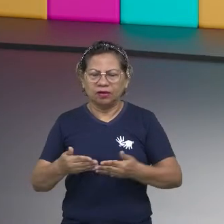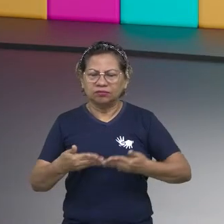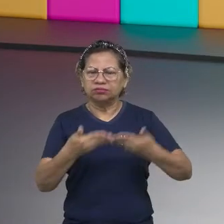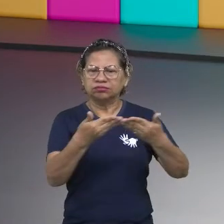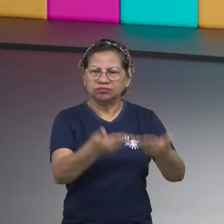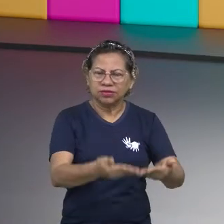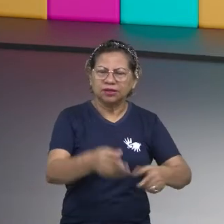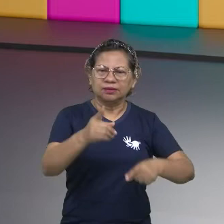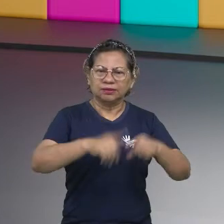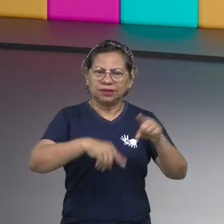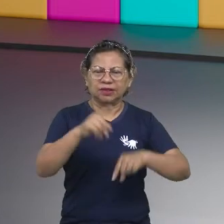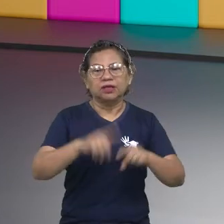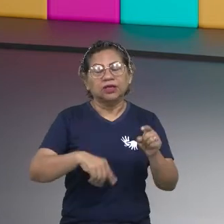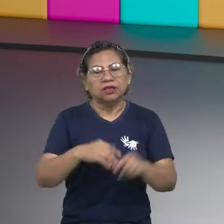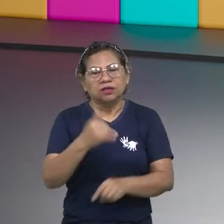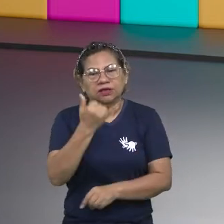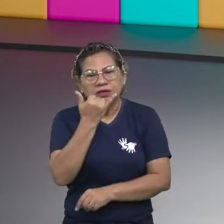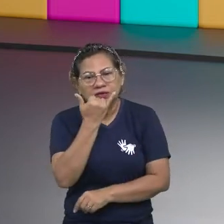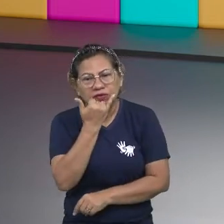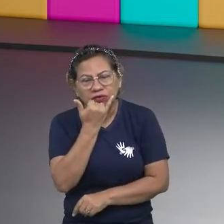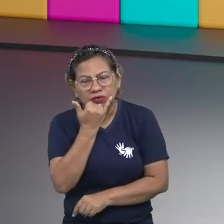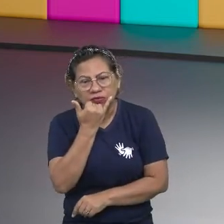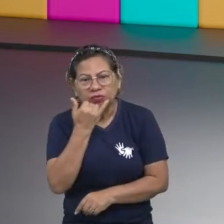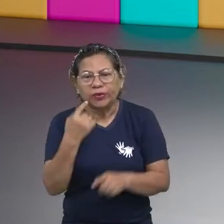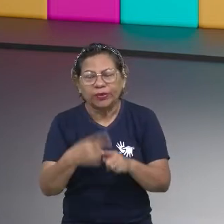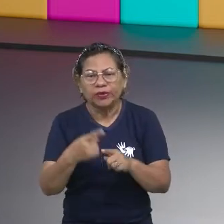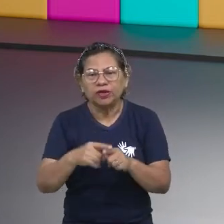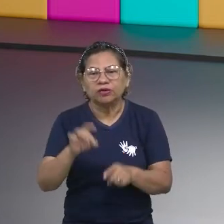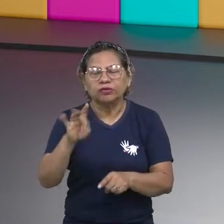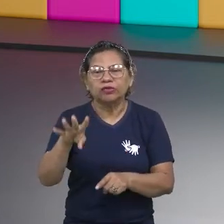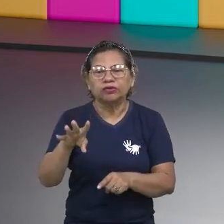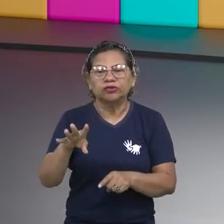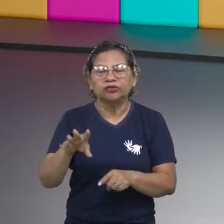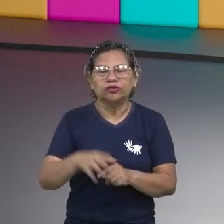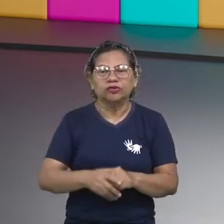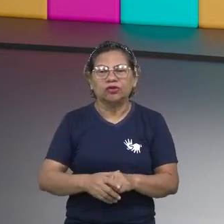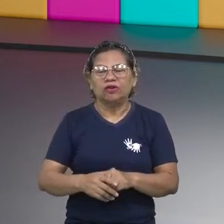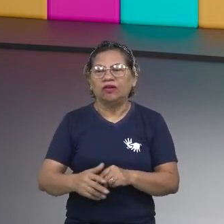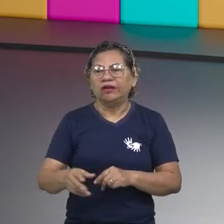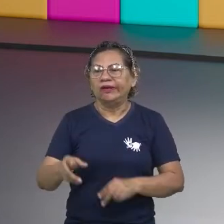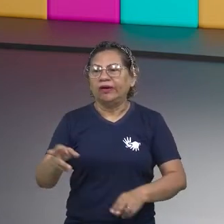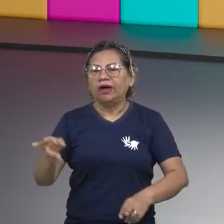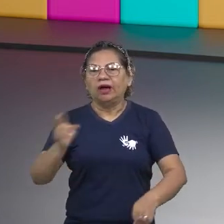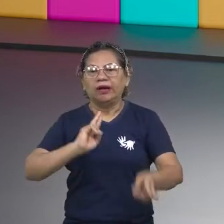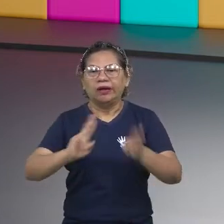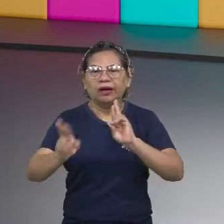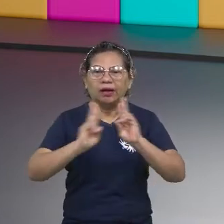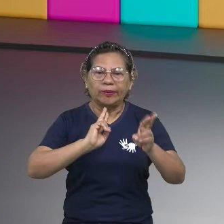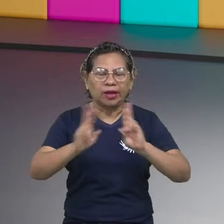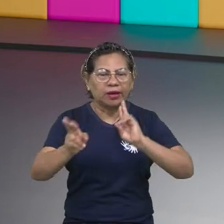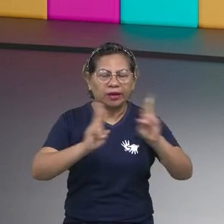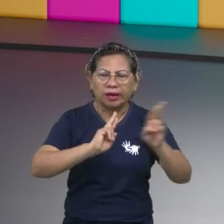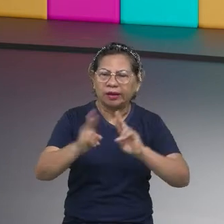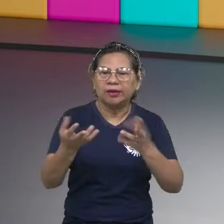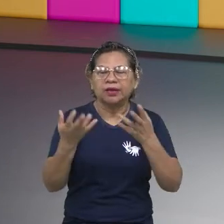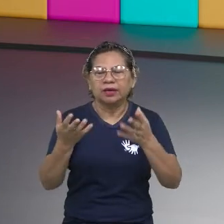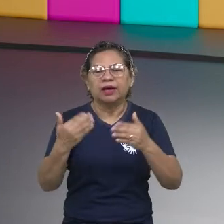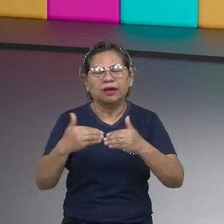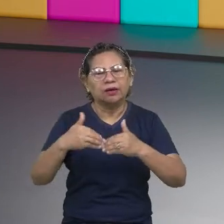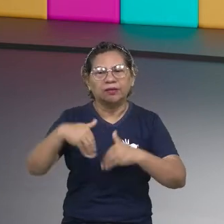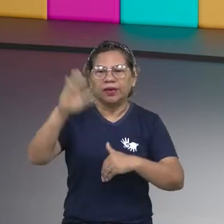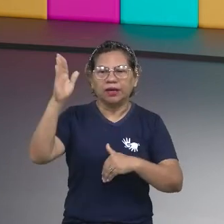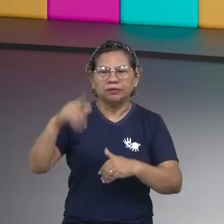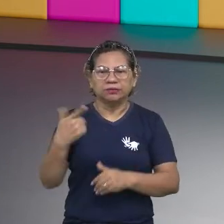muito, desculpe eu falar, mas o que eu escuto muito são muitas reclamações. Nunca estão satisfeitos. Sempre estão querendo mais. E não conseguem